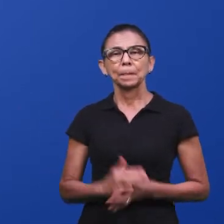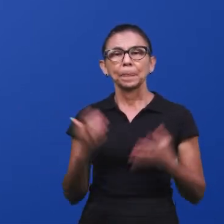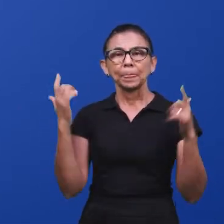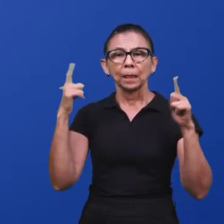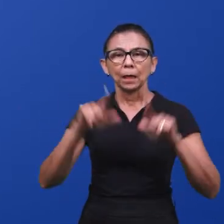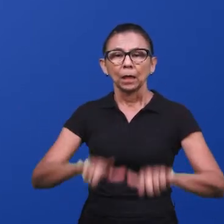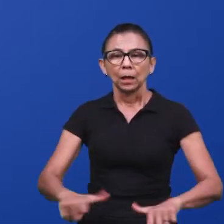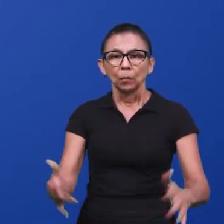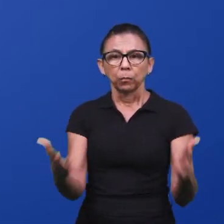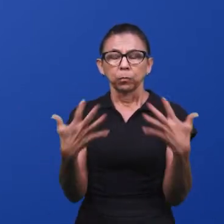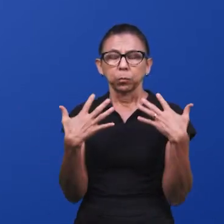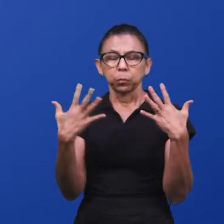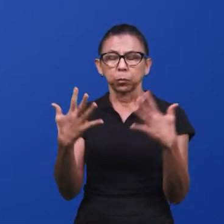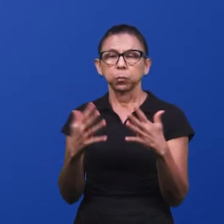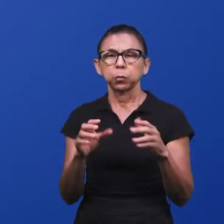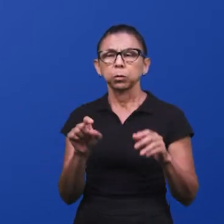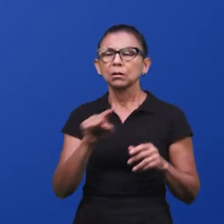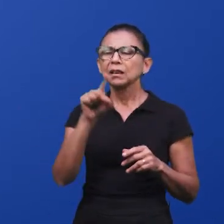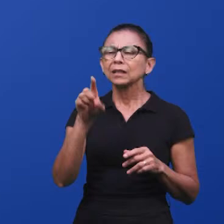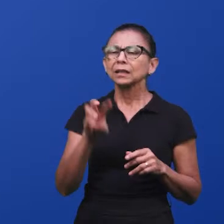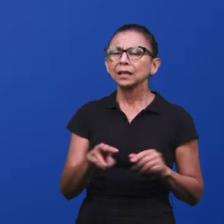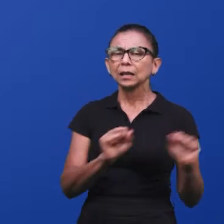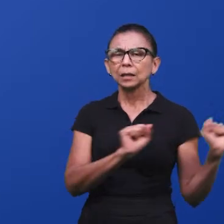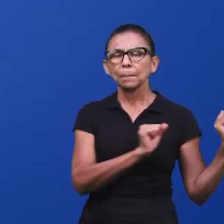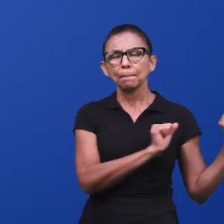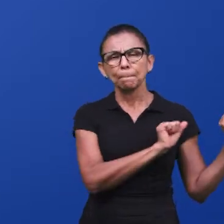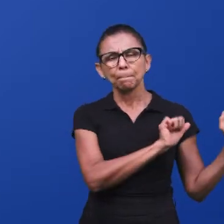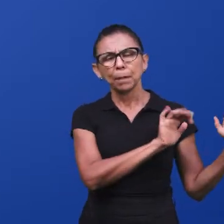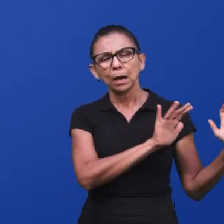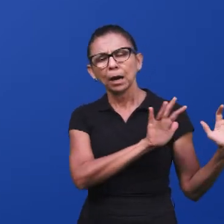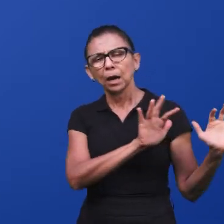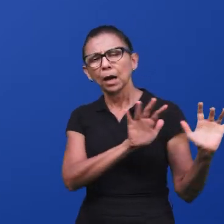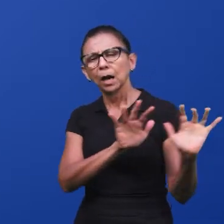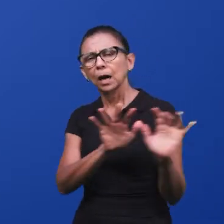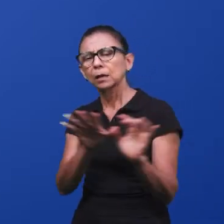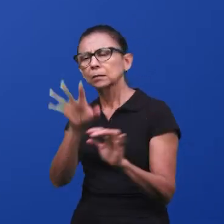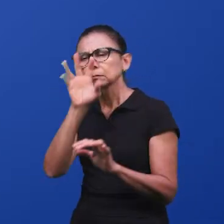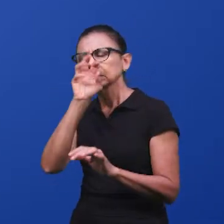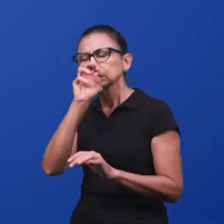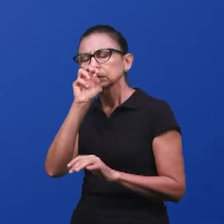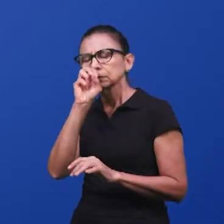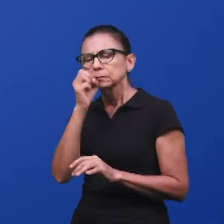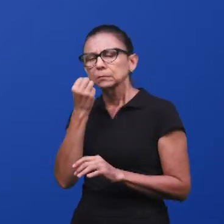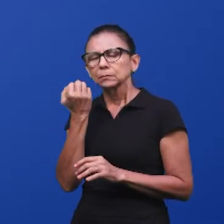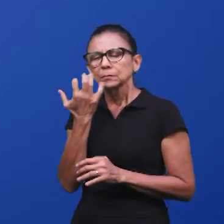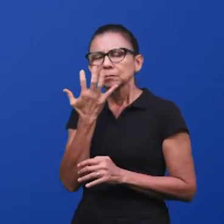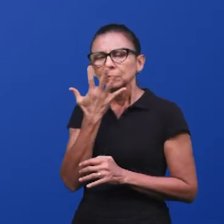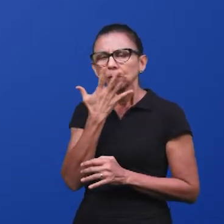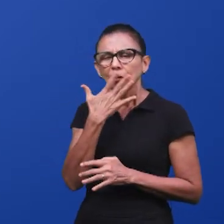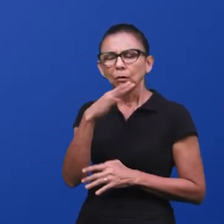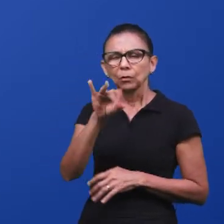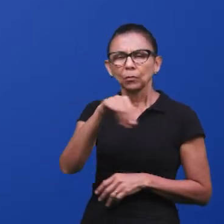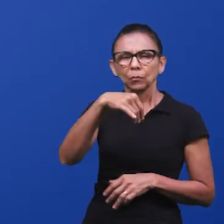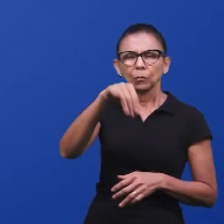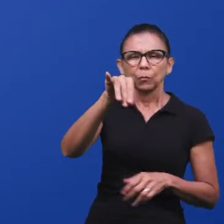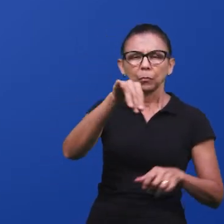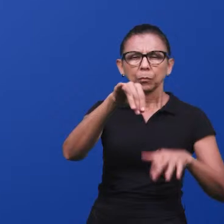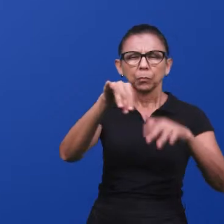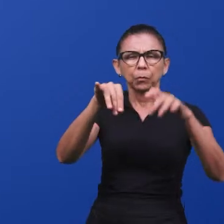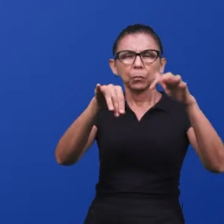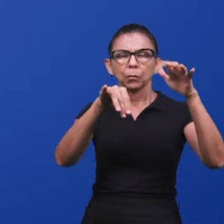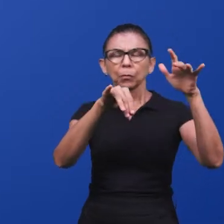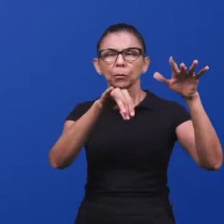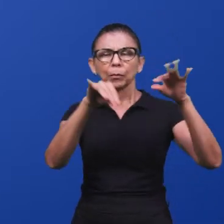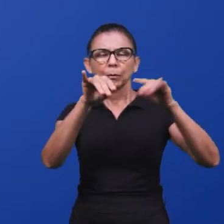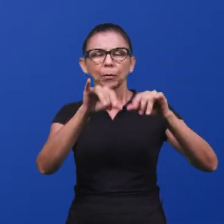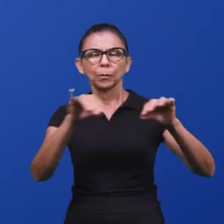Quem é esta que sobe do deserto? Como colunas de fumo, perfumada de mirra, de incenso e de toda sorte de